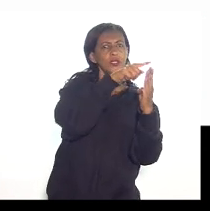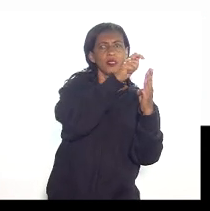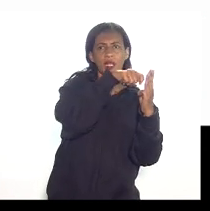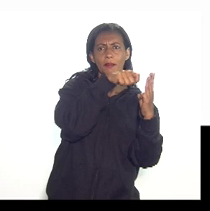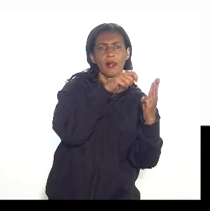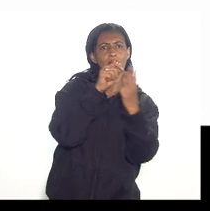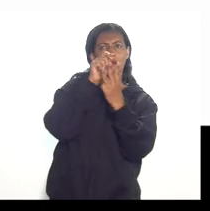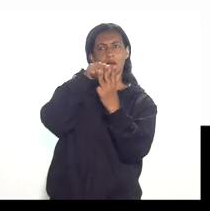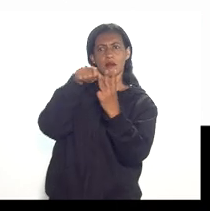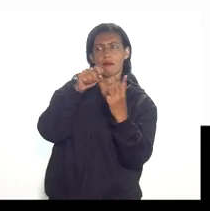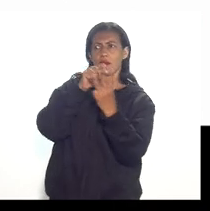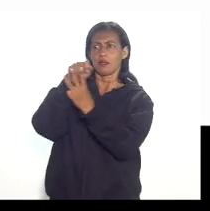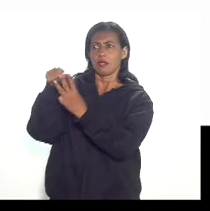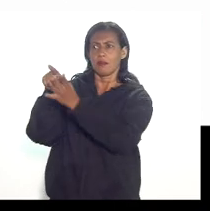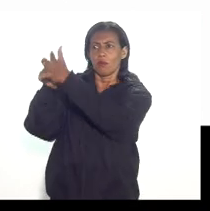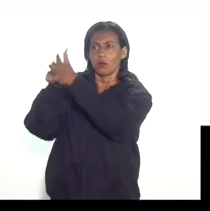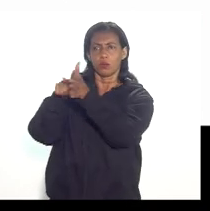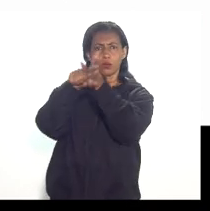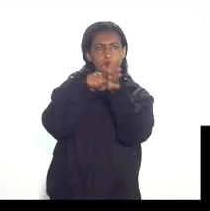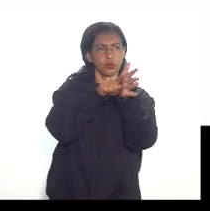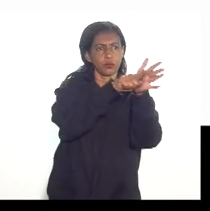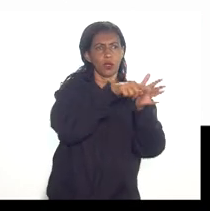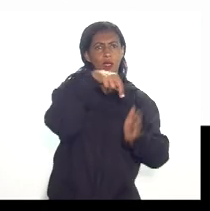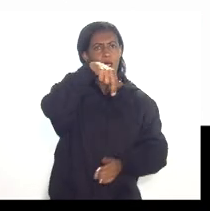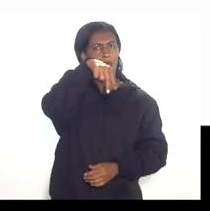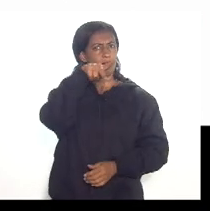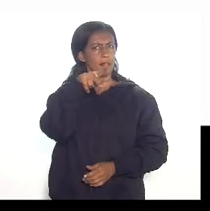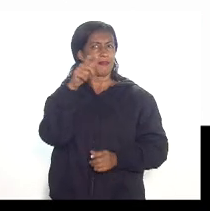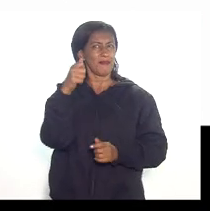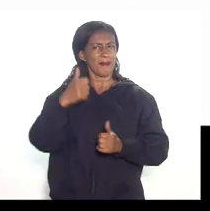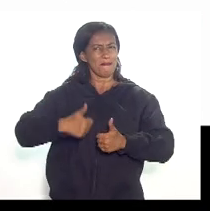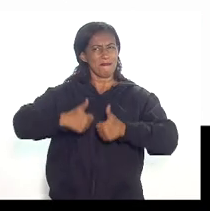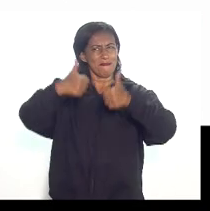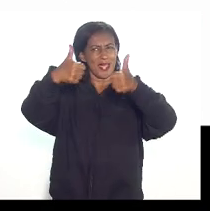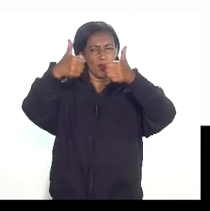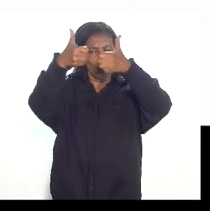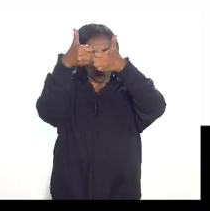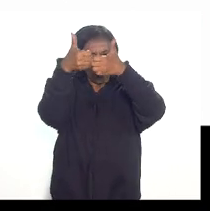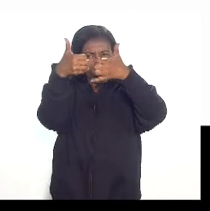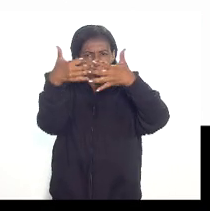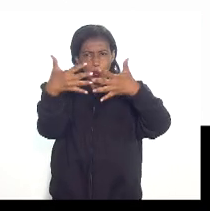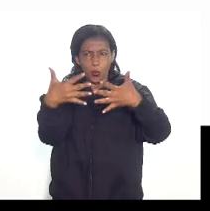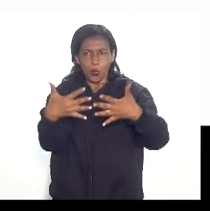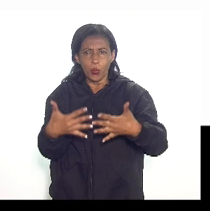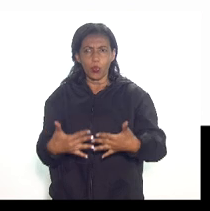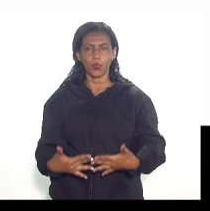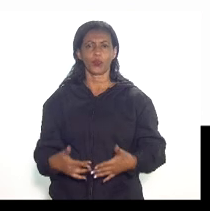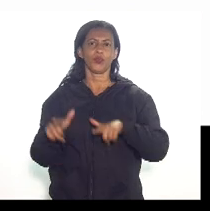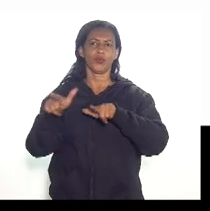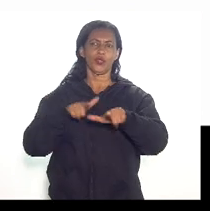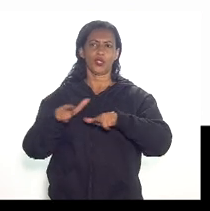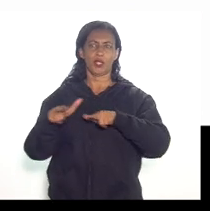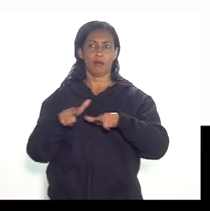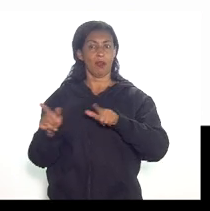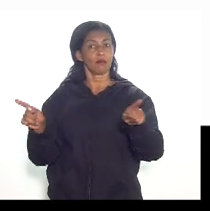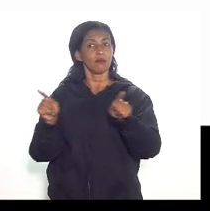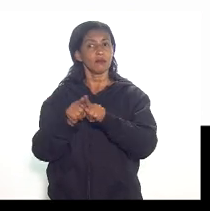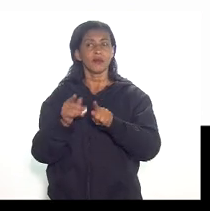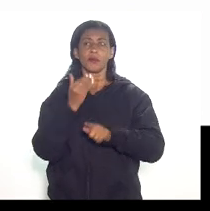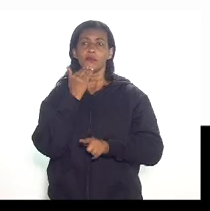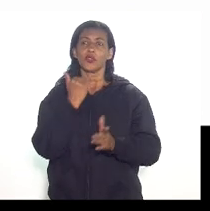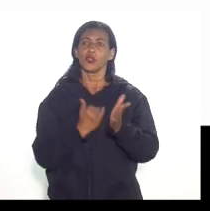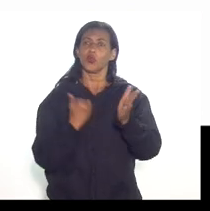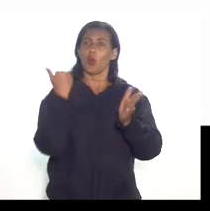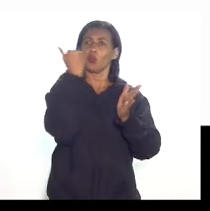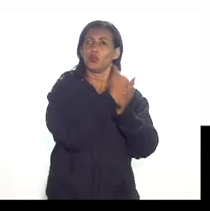mas a ANP entendeu que deveria detalhar melhor esse plano de trabalho e ainda sugeriu alteração da